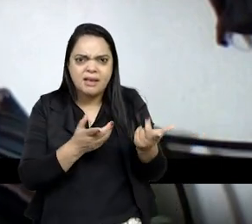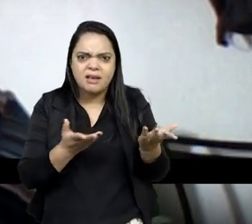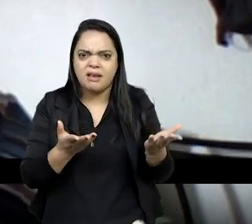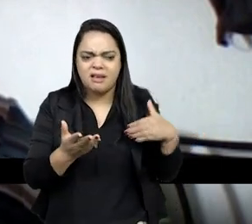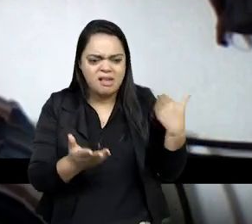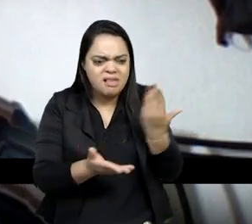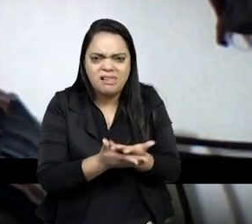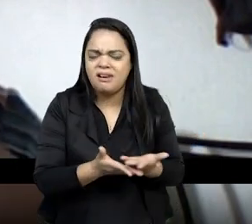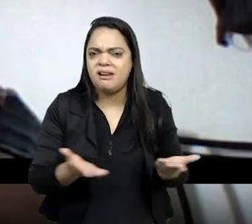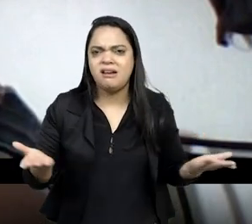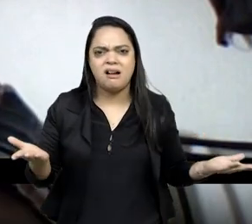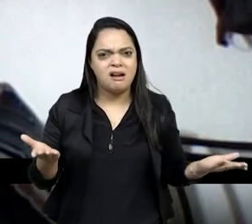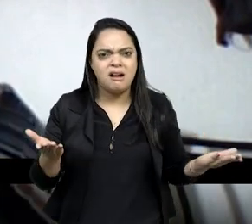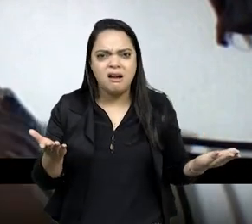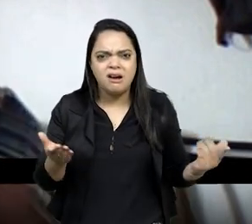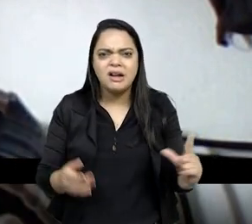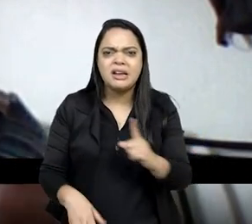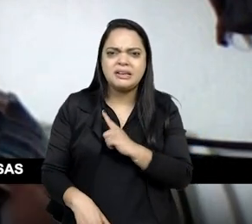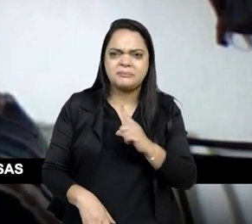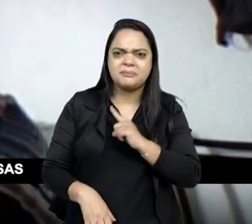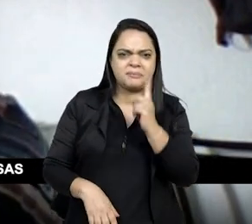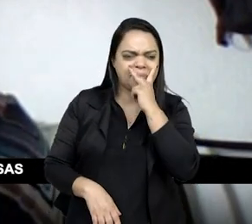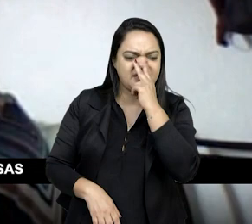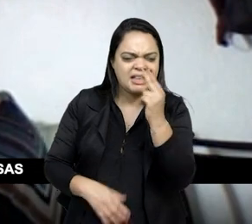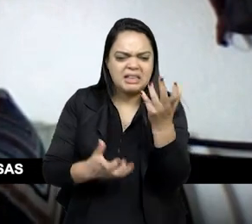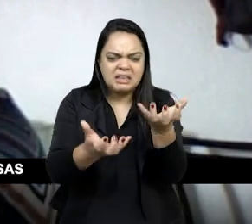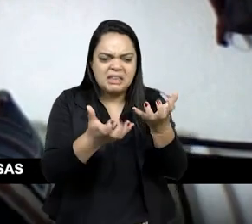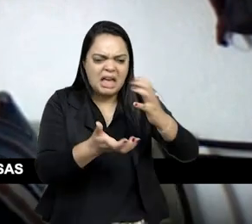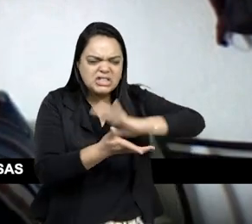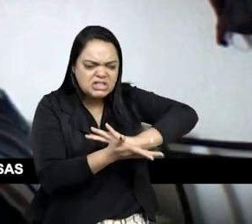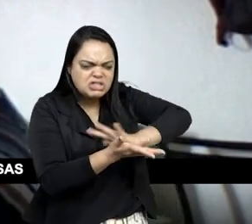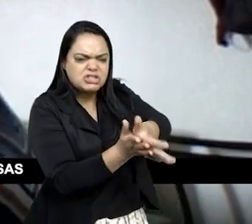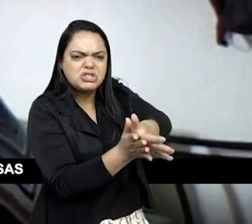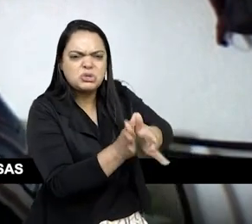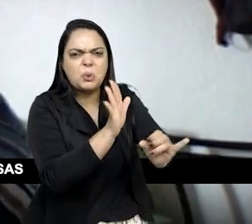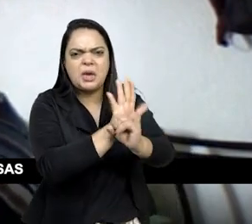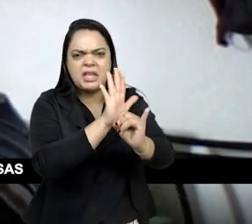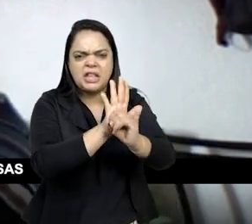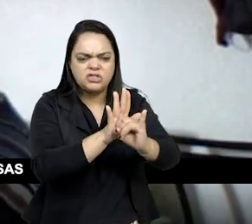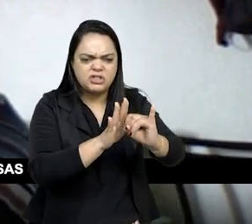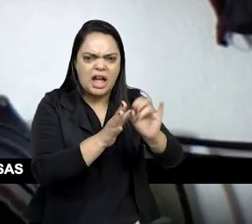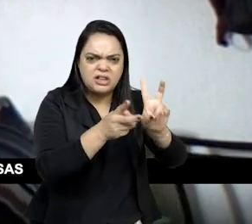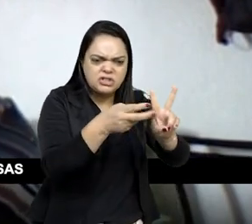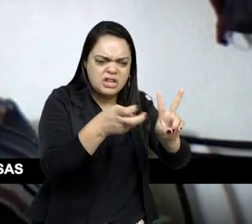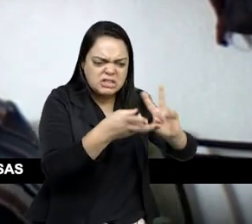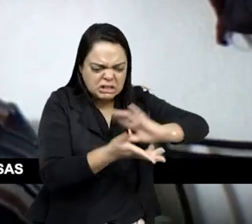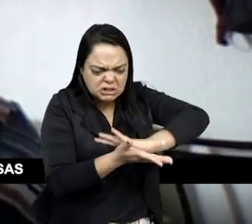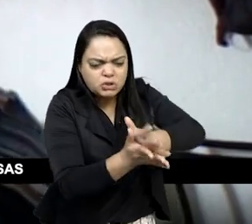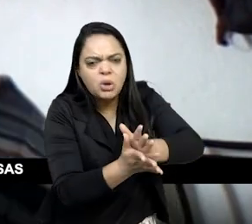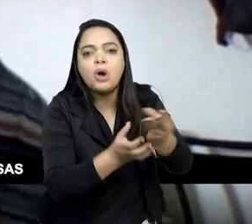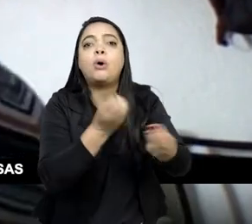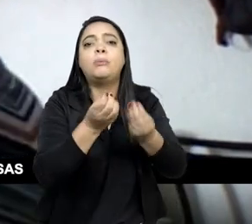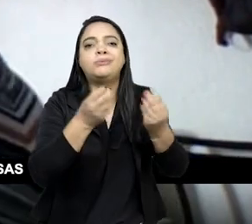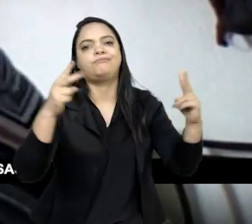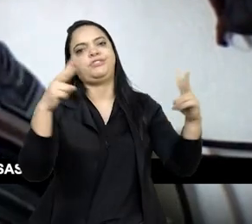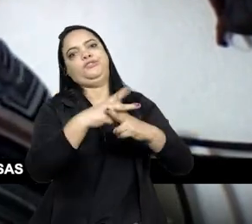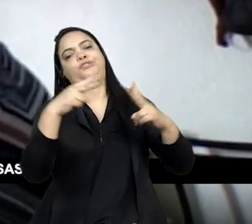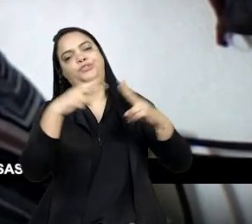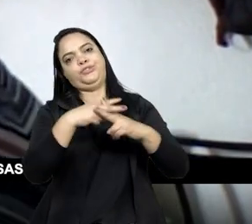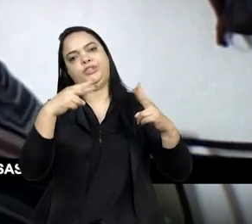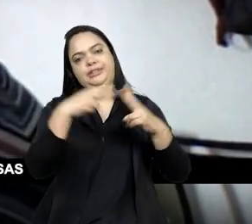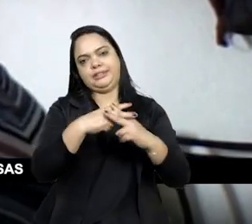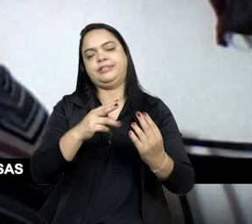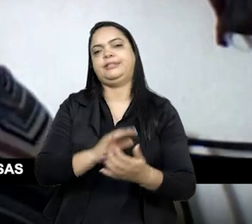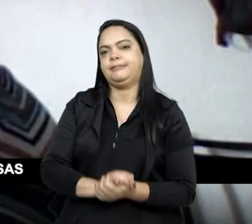tem uma questão de suprimir realmente essas identidades usando uma violência escancarada. Muitas